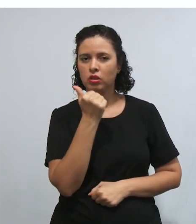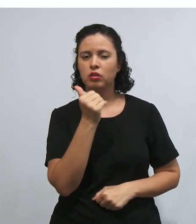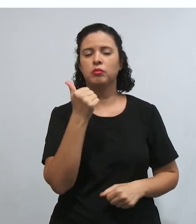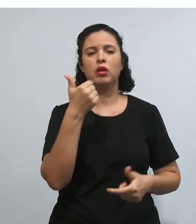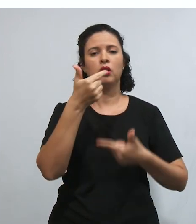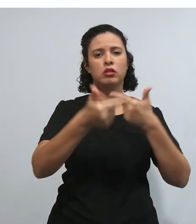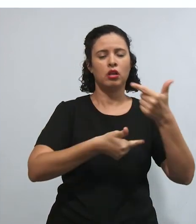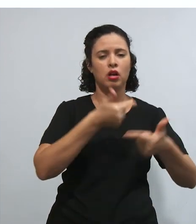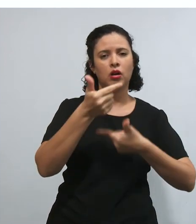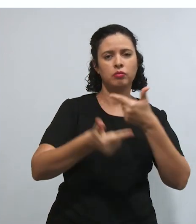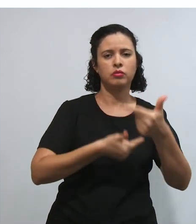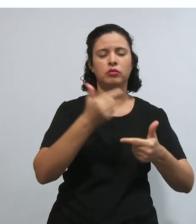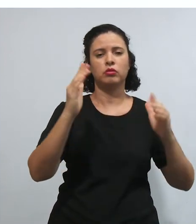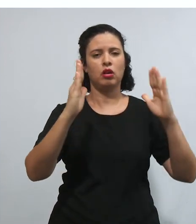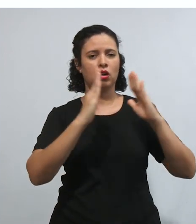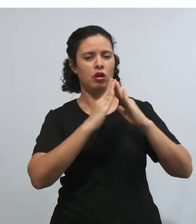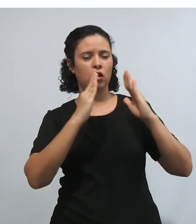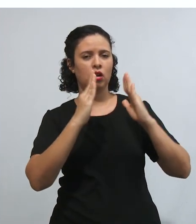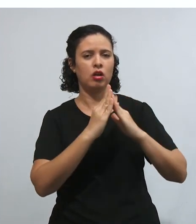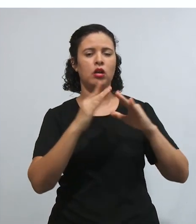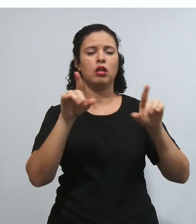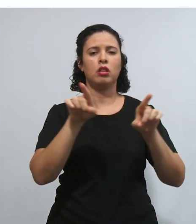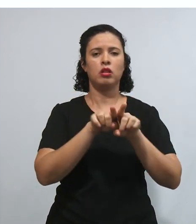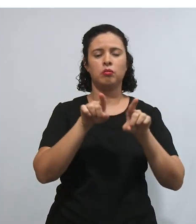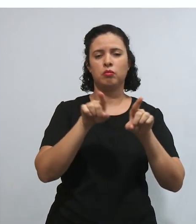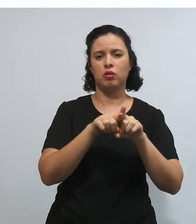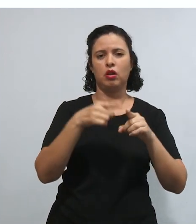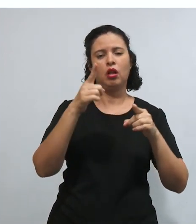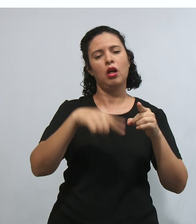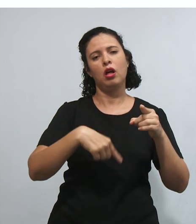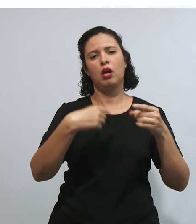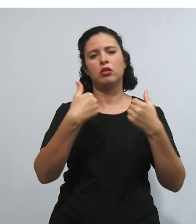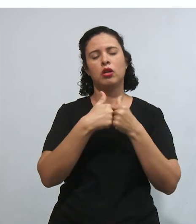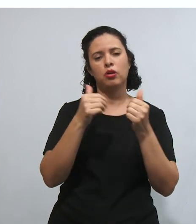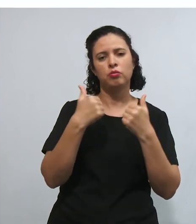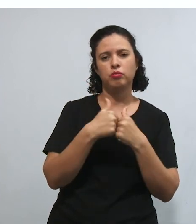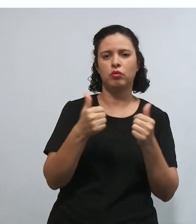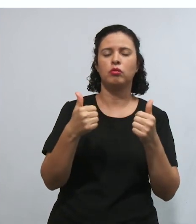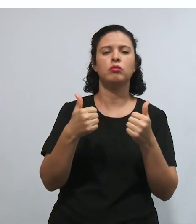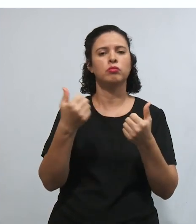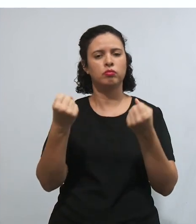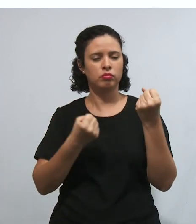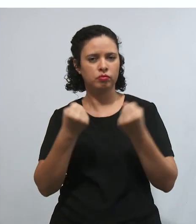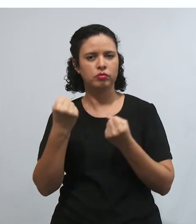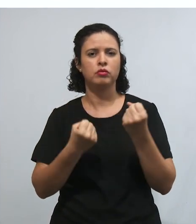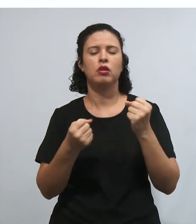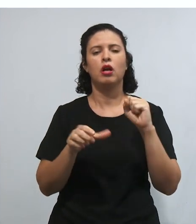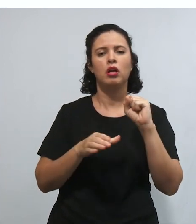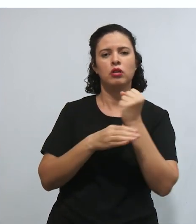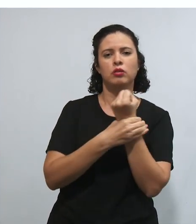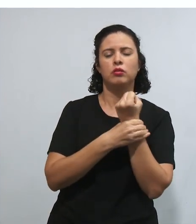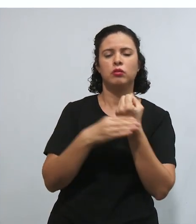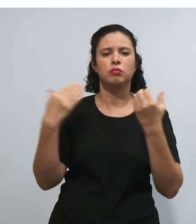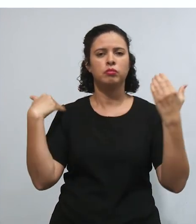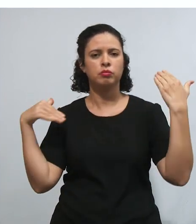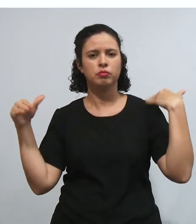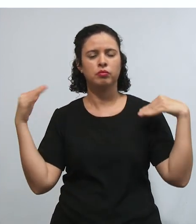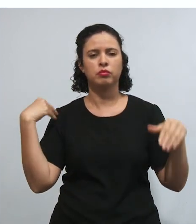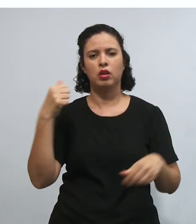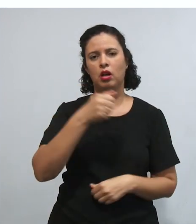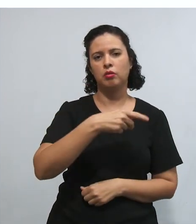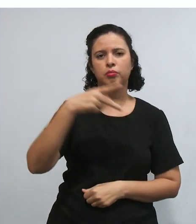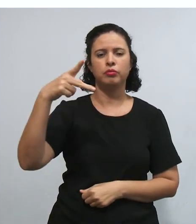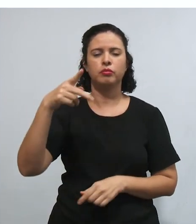o trabalho, a moradia, o transporte, o lazer, a segurança, a previdência social,